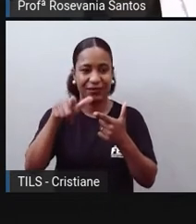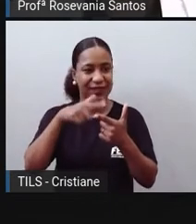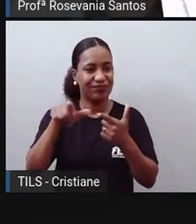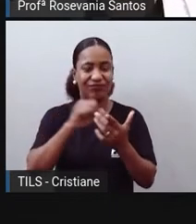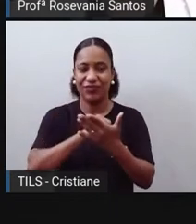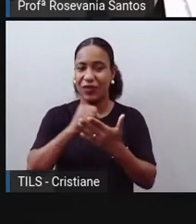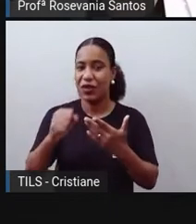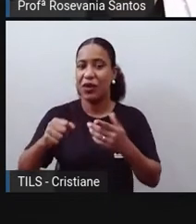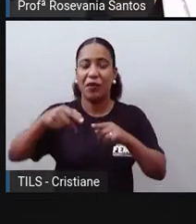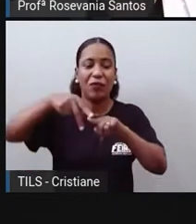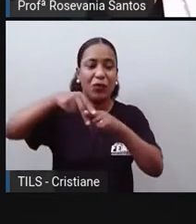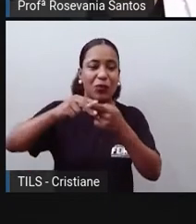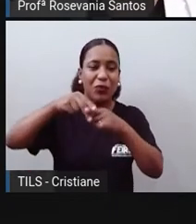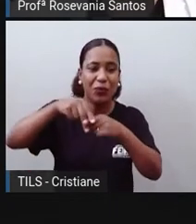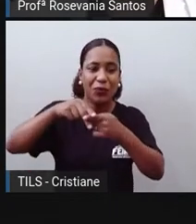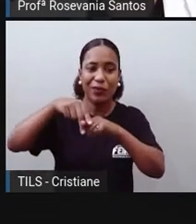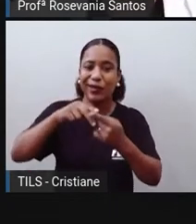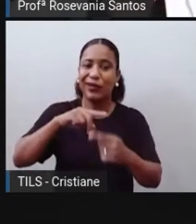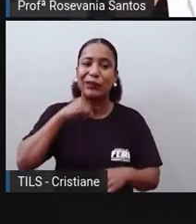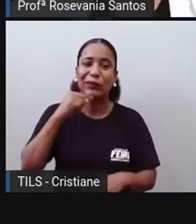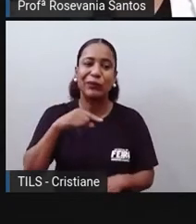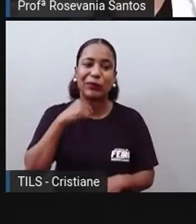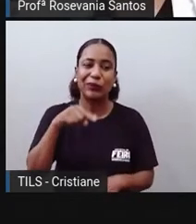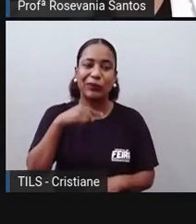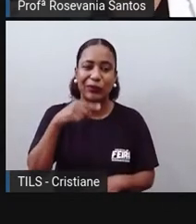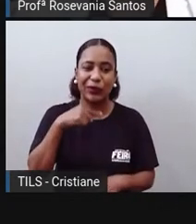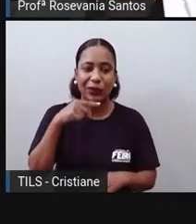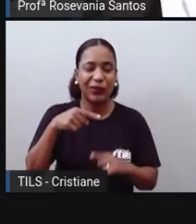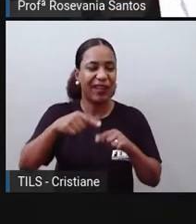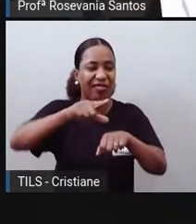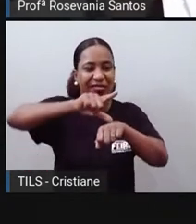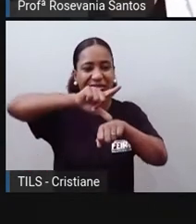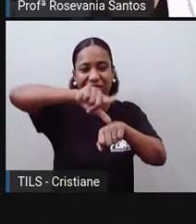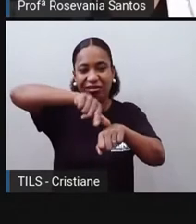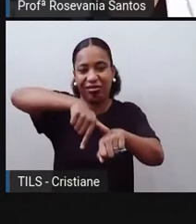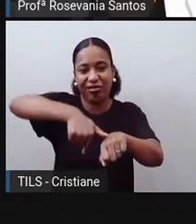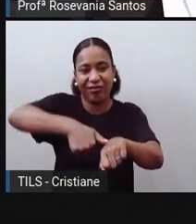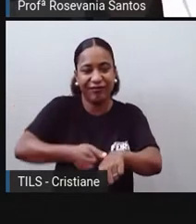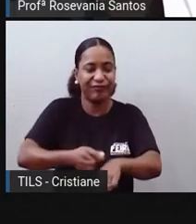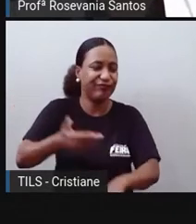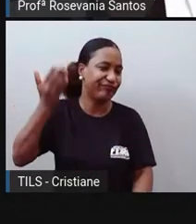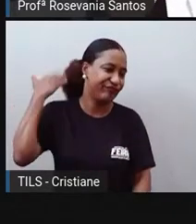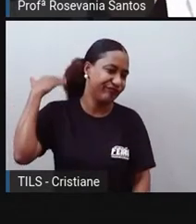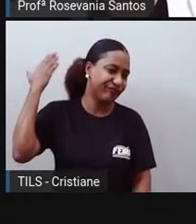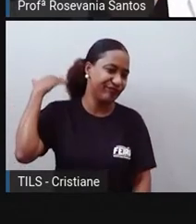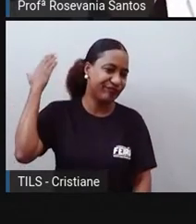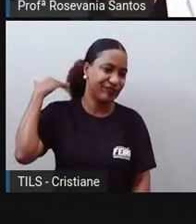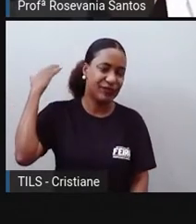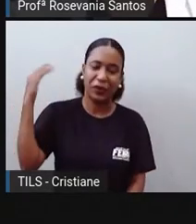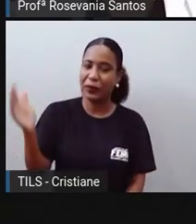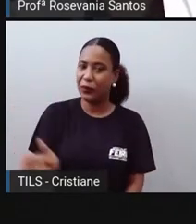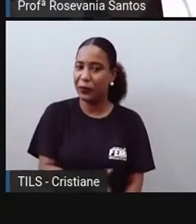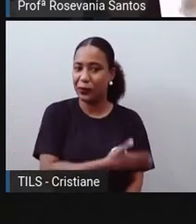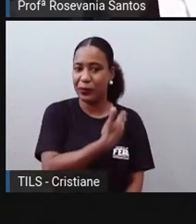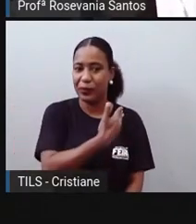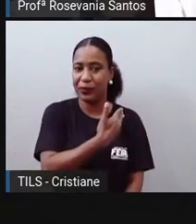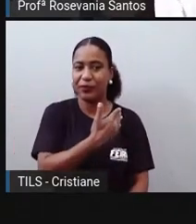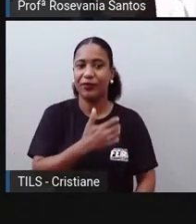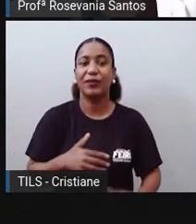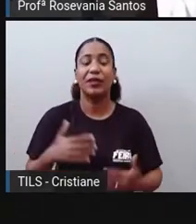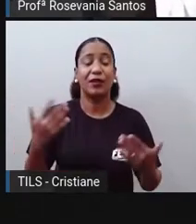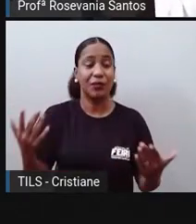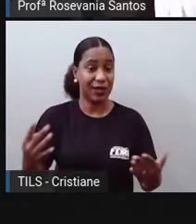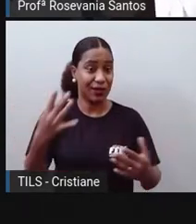peças aí, porque elas já são consideradas obsoletas para o mercado. Para quê? Para que a gente possa consumir as de